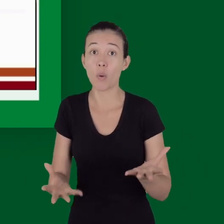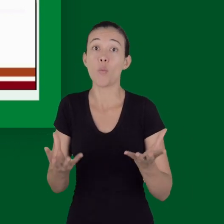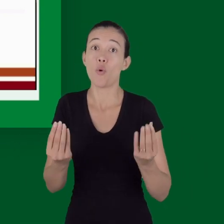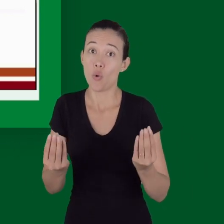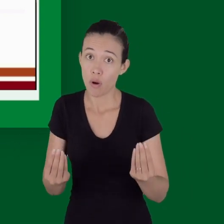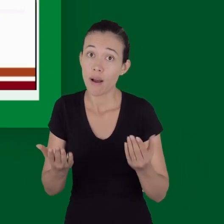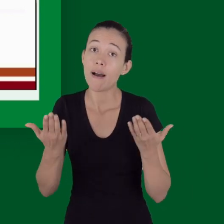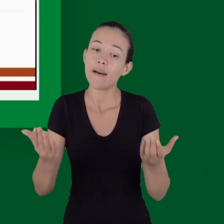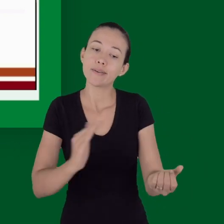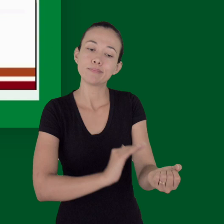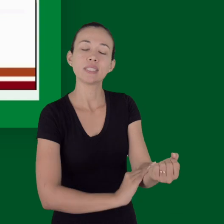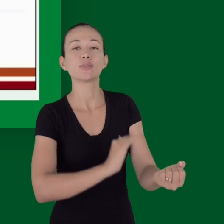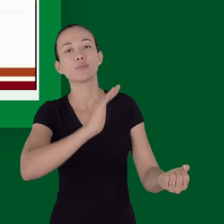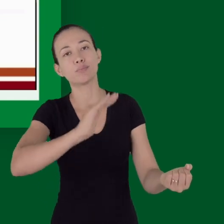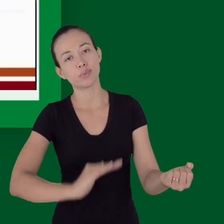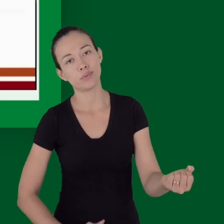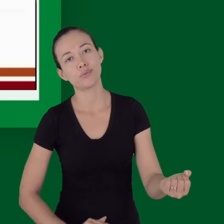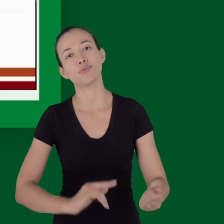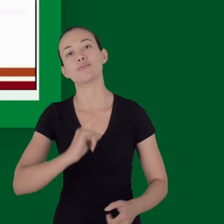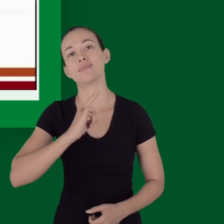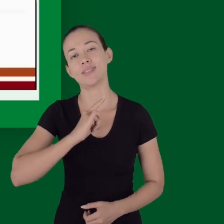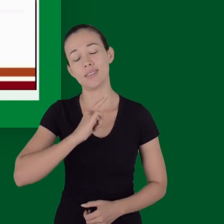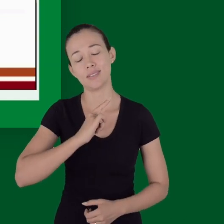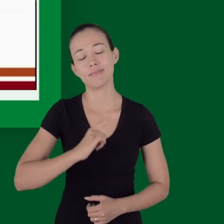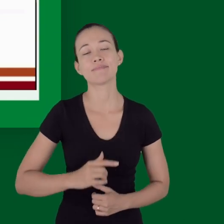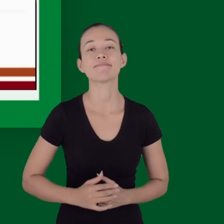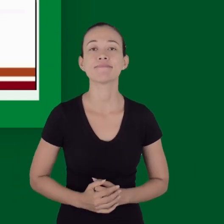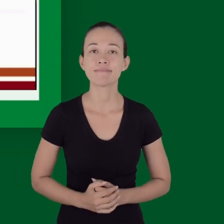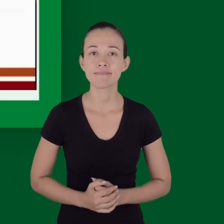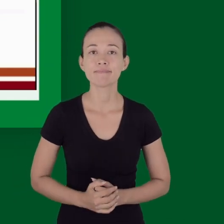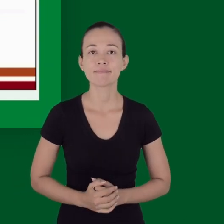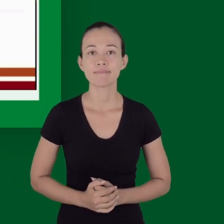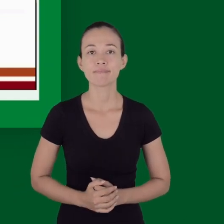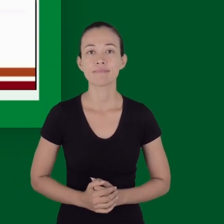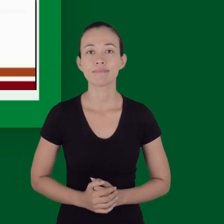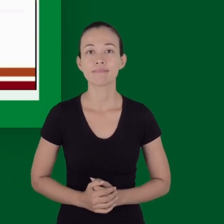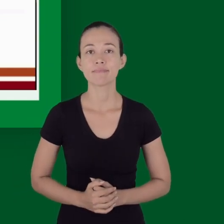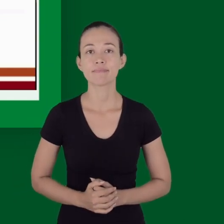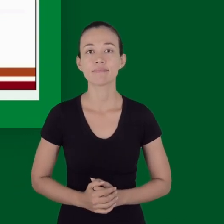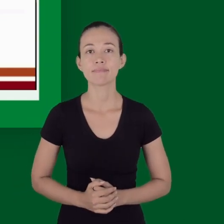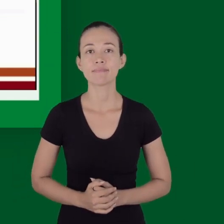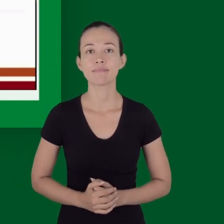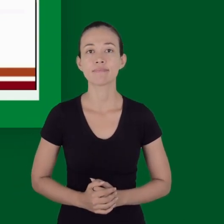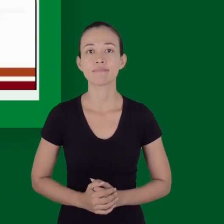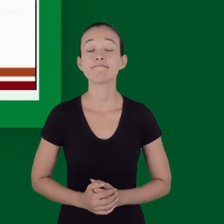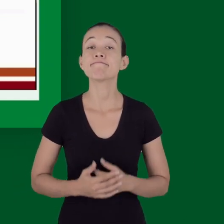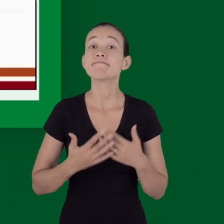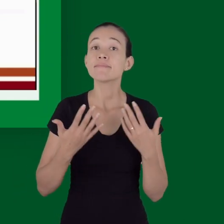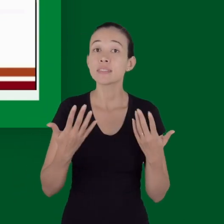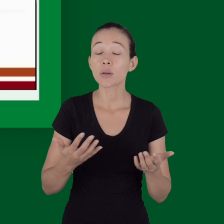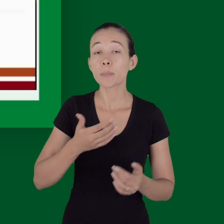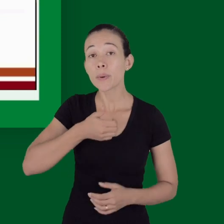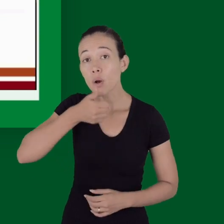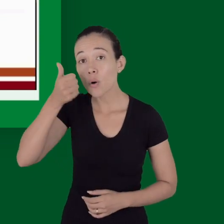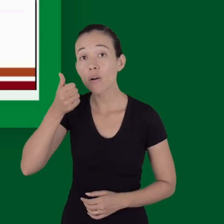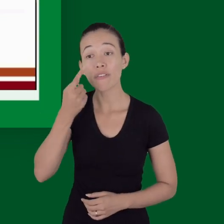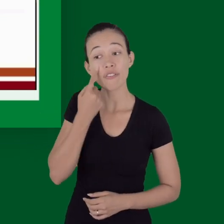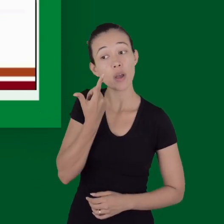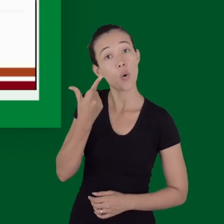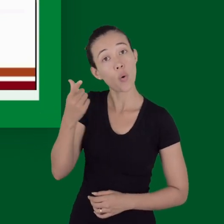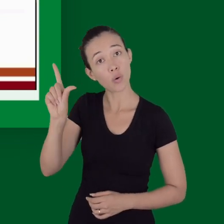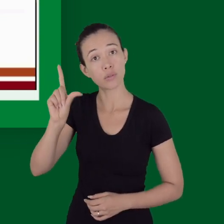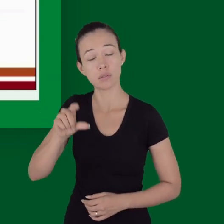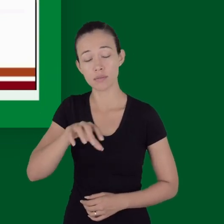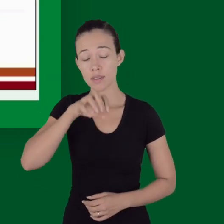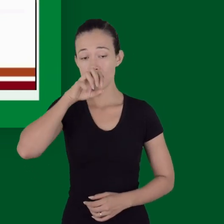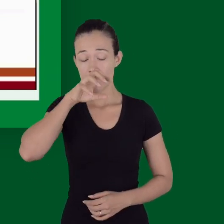sangue para que esse choque fique descompensado e a gente comece a ver uma queda nos níveis de PA. Então, a